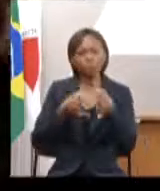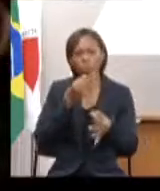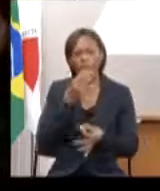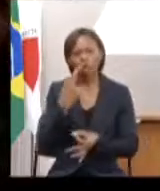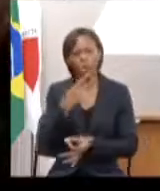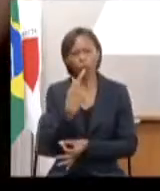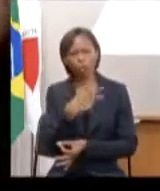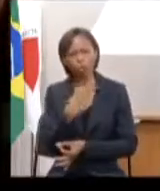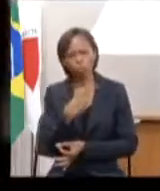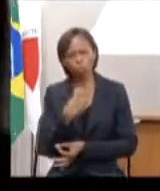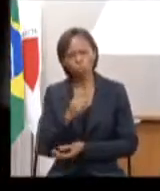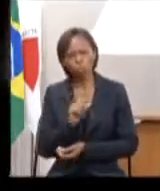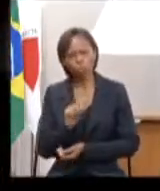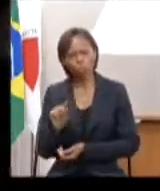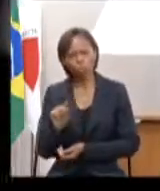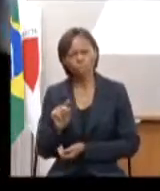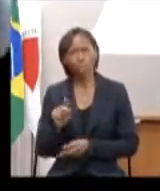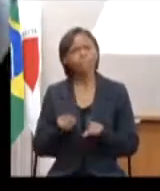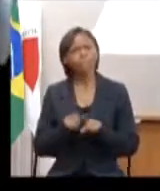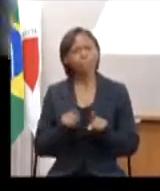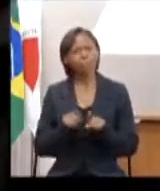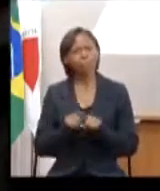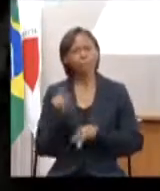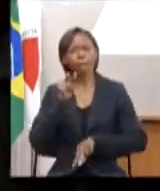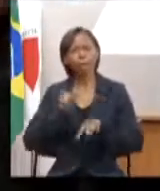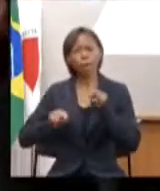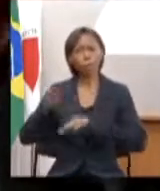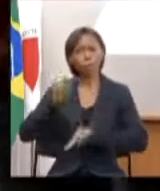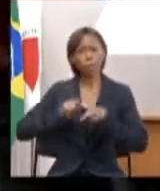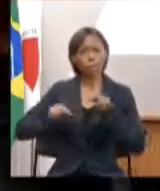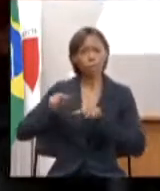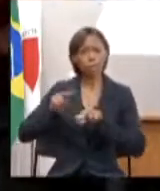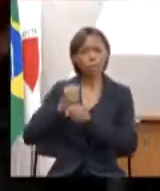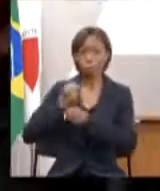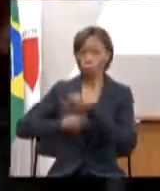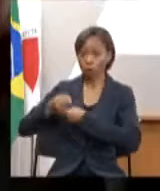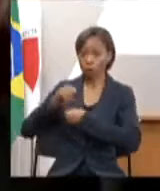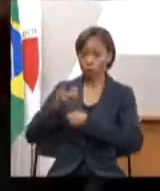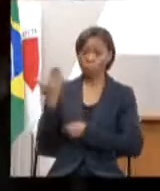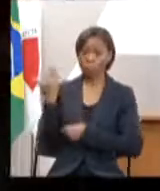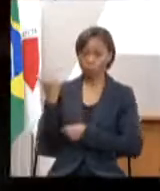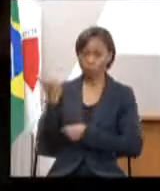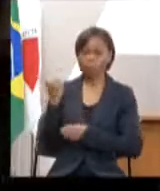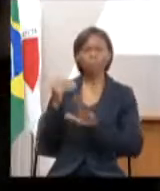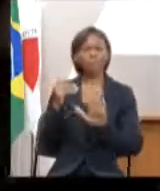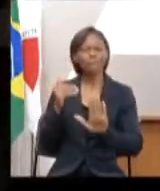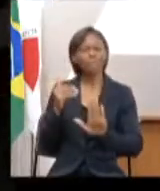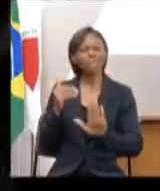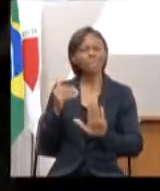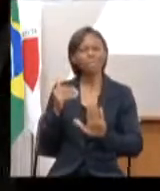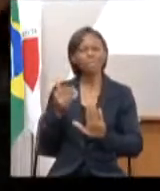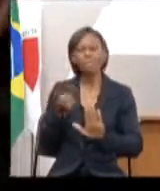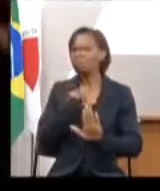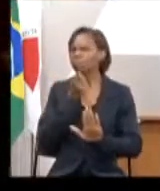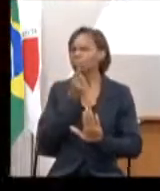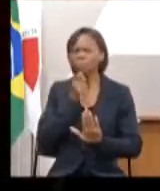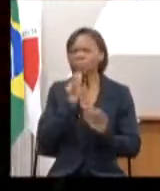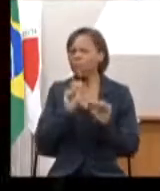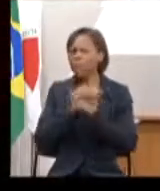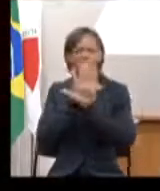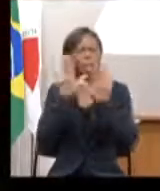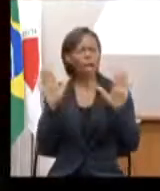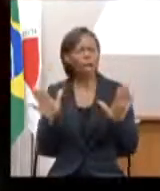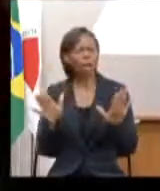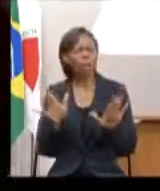vocês se apresentam mas também foi a avaliação que foi no passado para mim não ficou claro na exposição